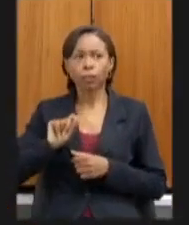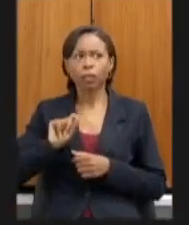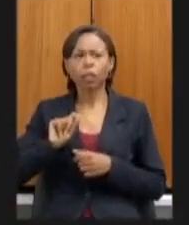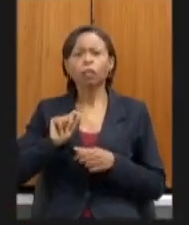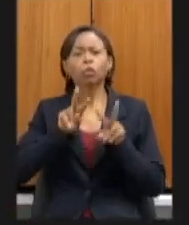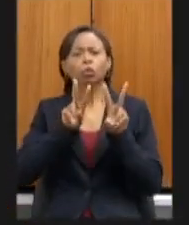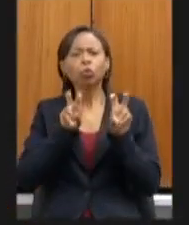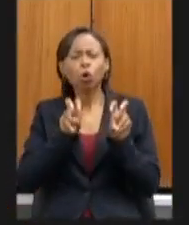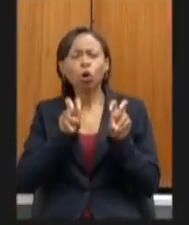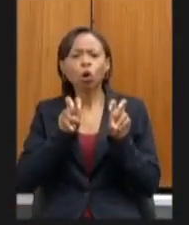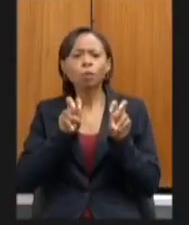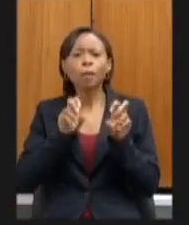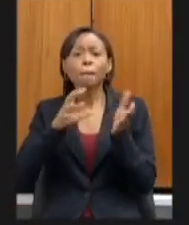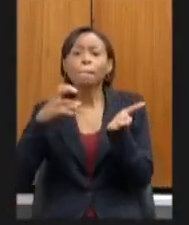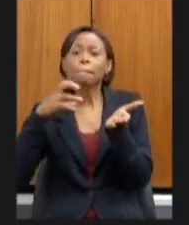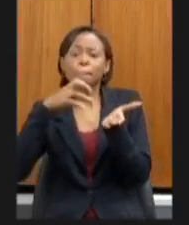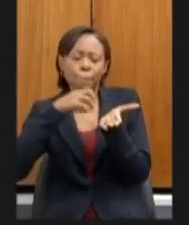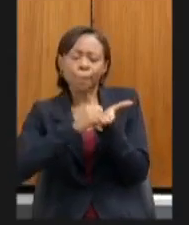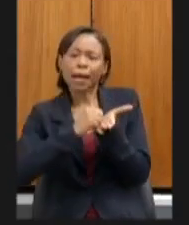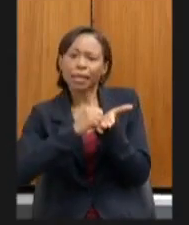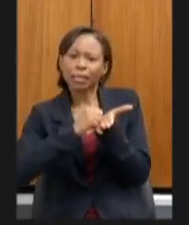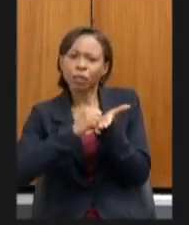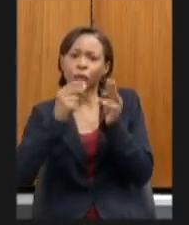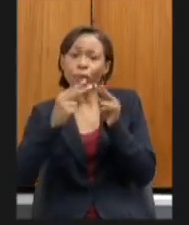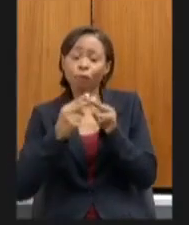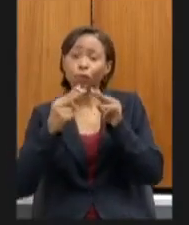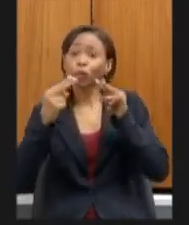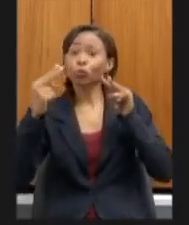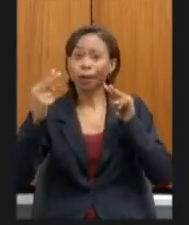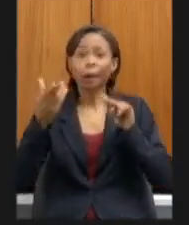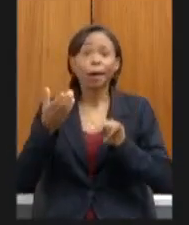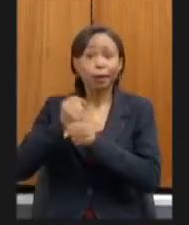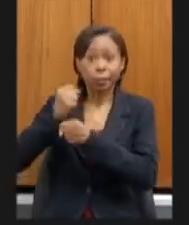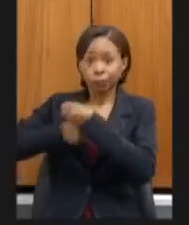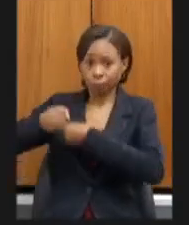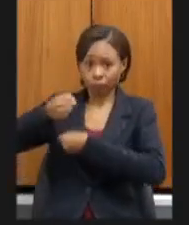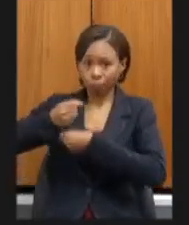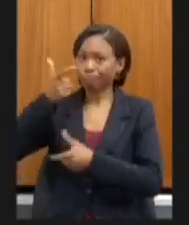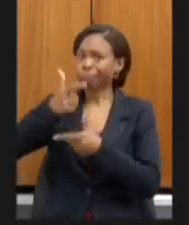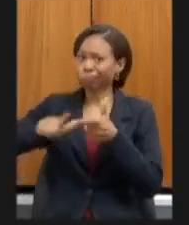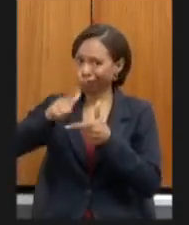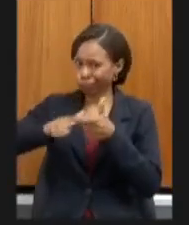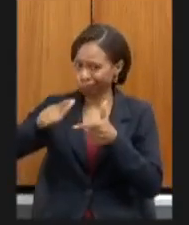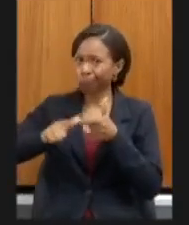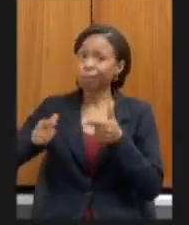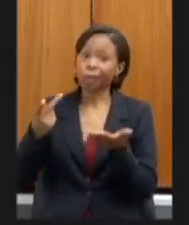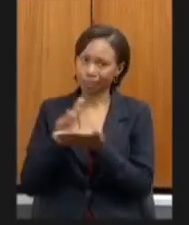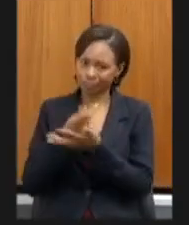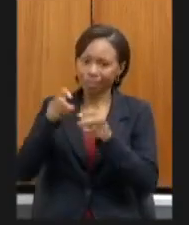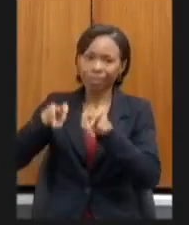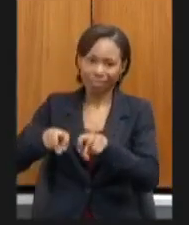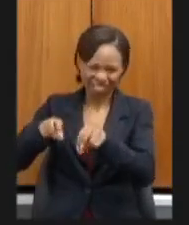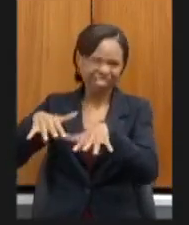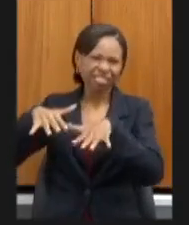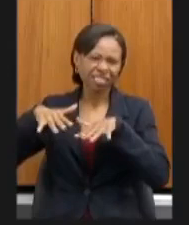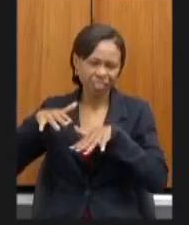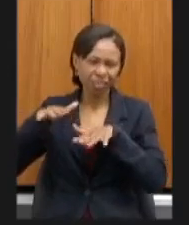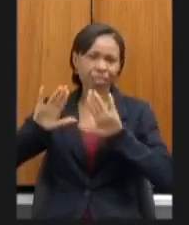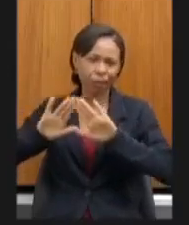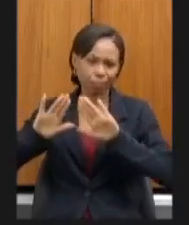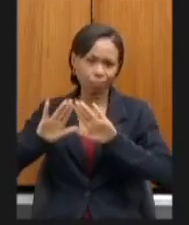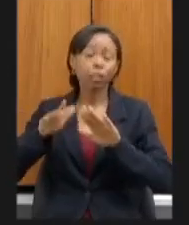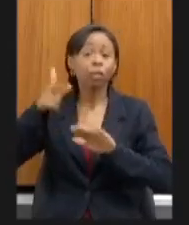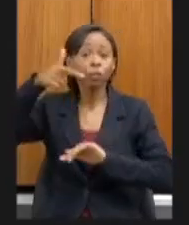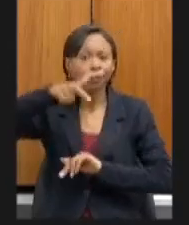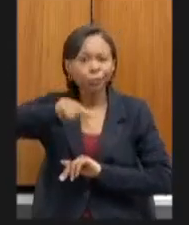virtual de matrículas que ano passado foi um problema motivo inclusive de audiência pública aí na casa e que novamente nós